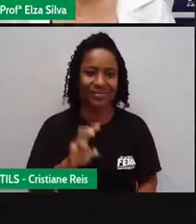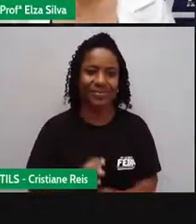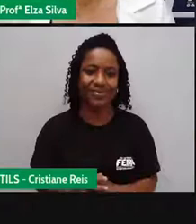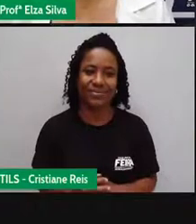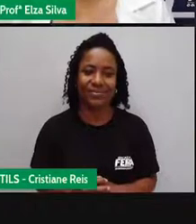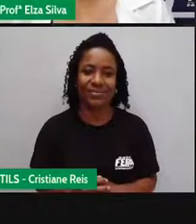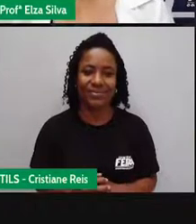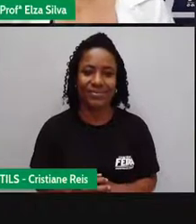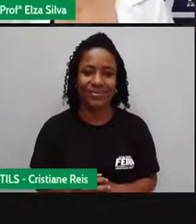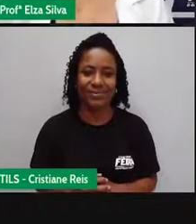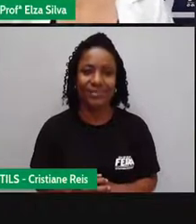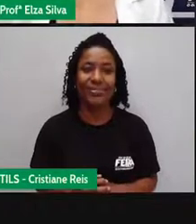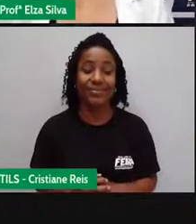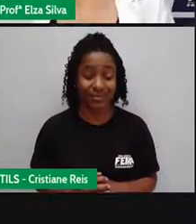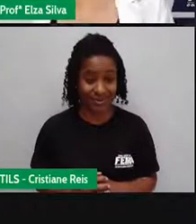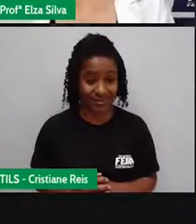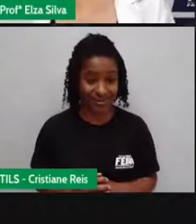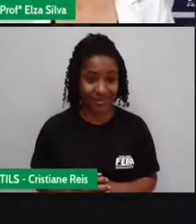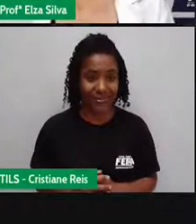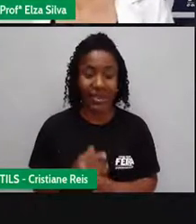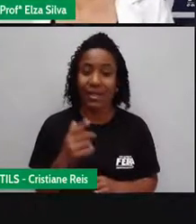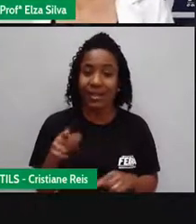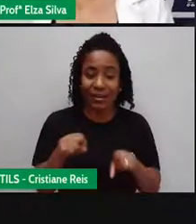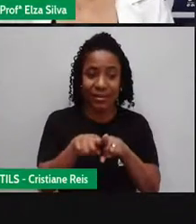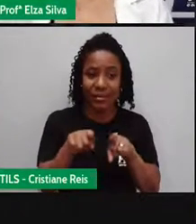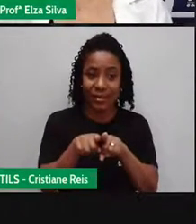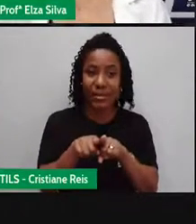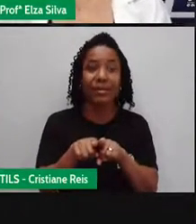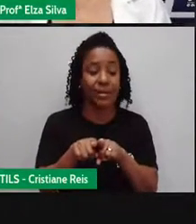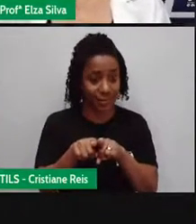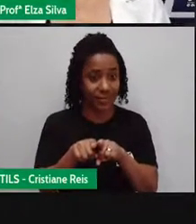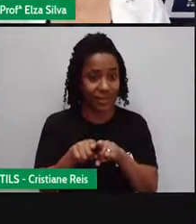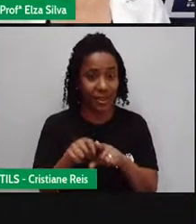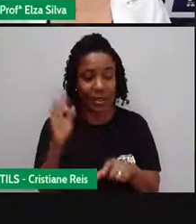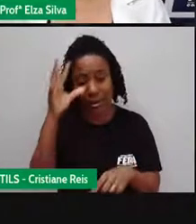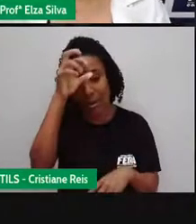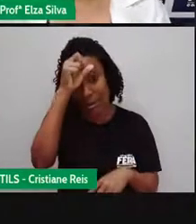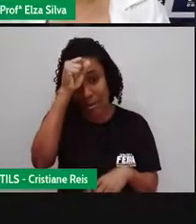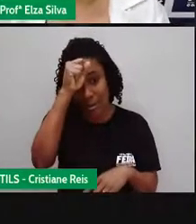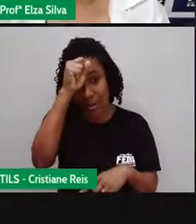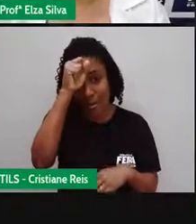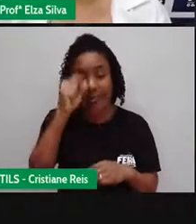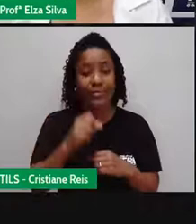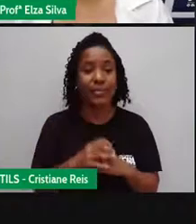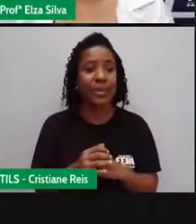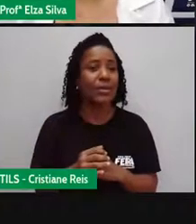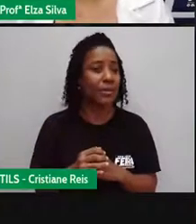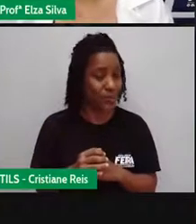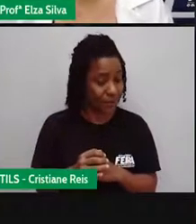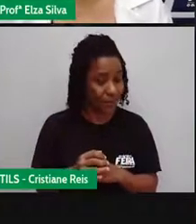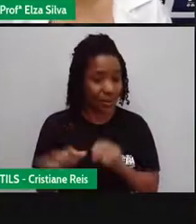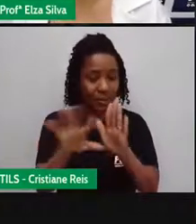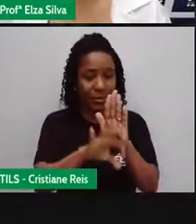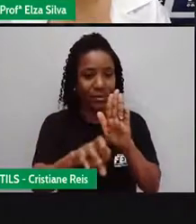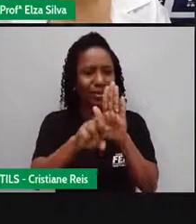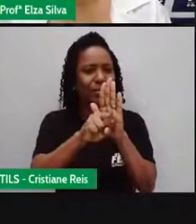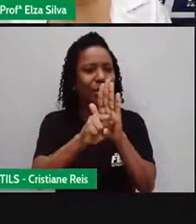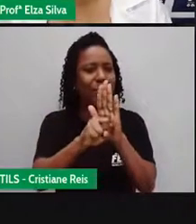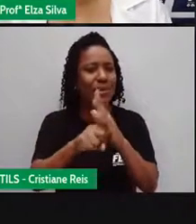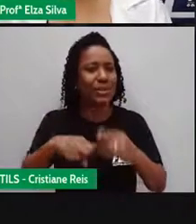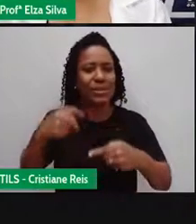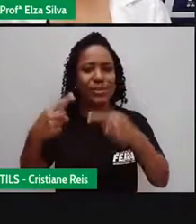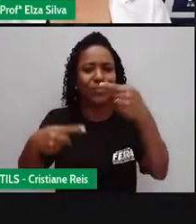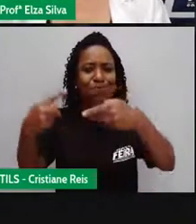Mais alguma coisa que nós podemos aprender sobre Olympic rings, os símbolos olímpicos,